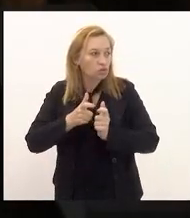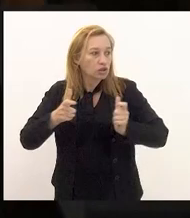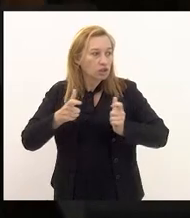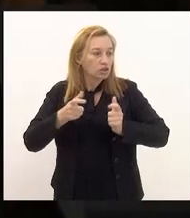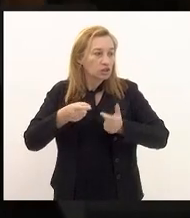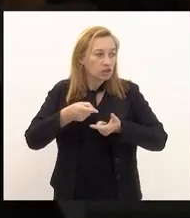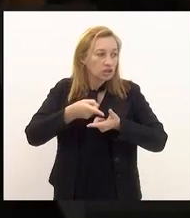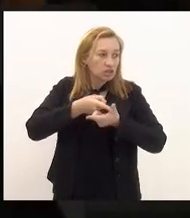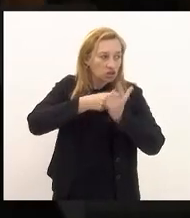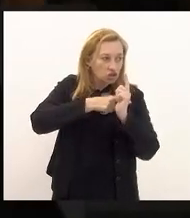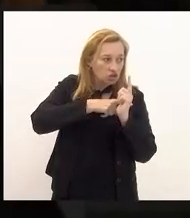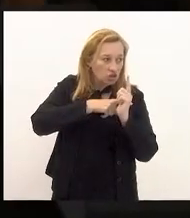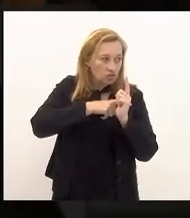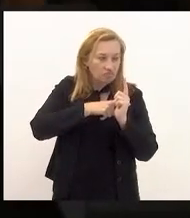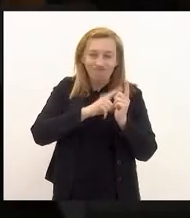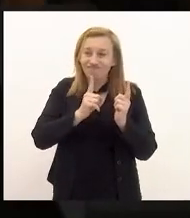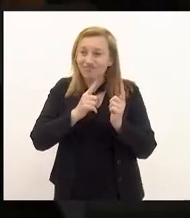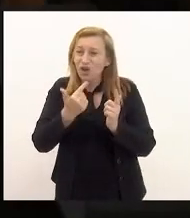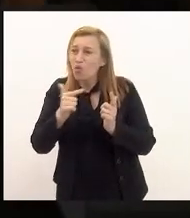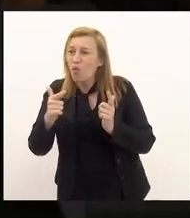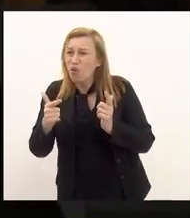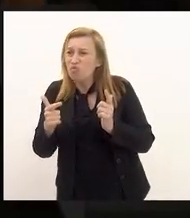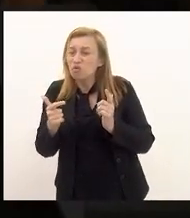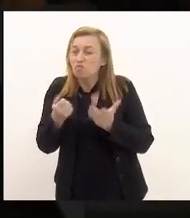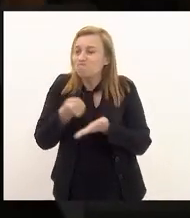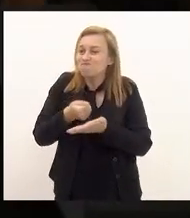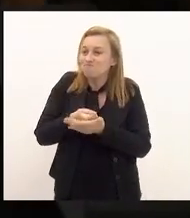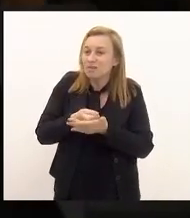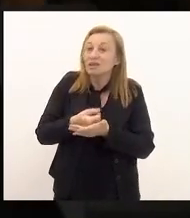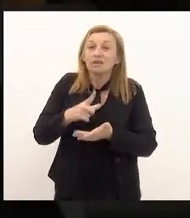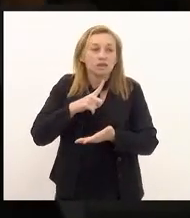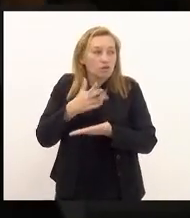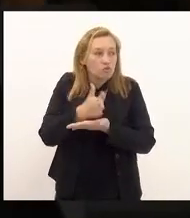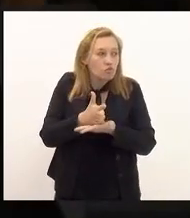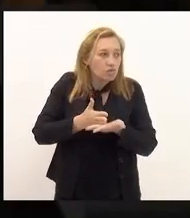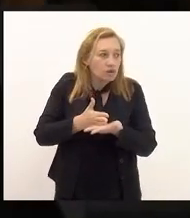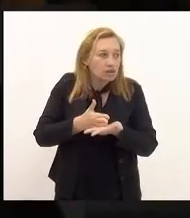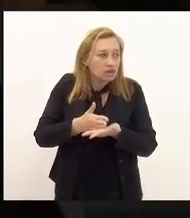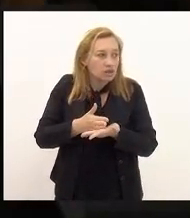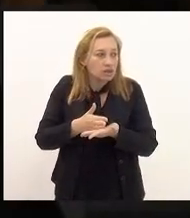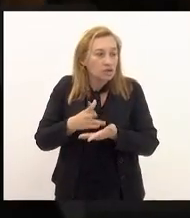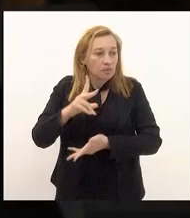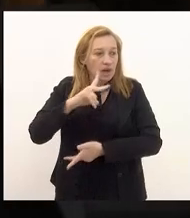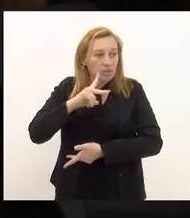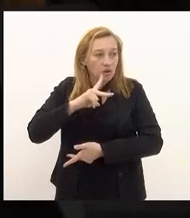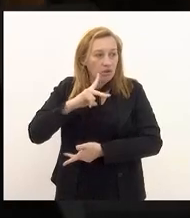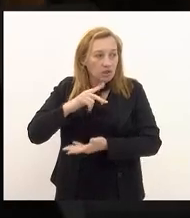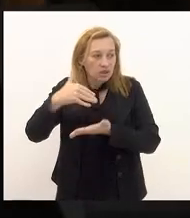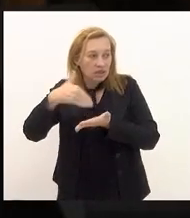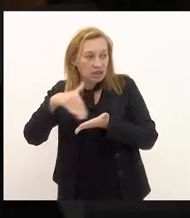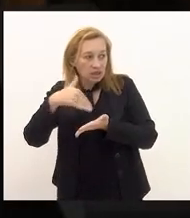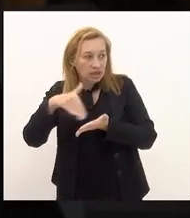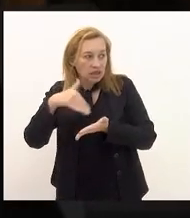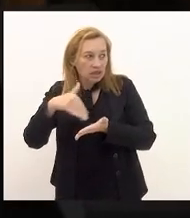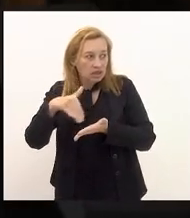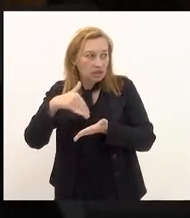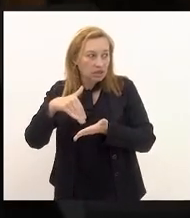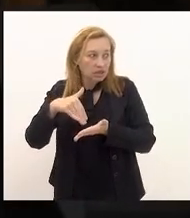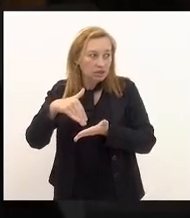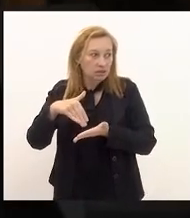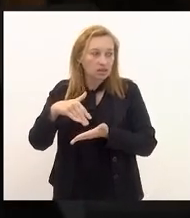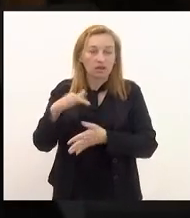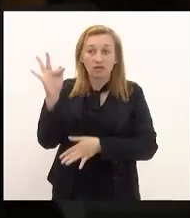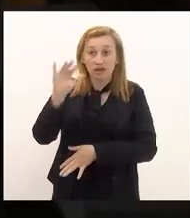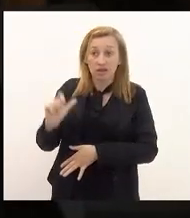dívida é incobrável entretanto há uma parcela estimada pela própria Secretaria de Fazenda que gira em